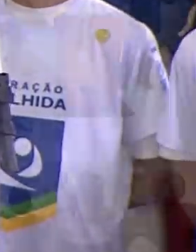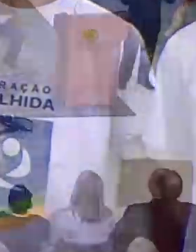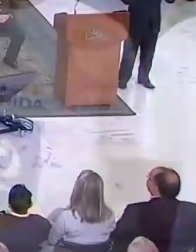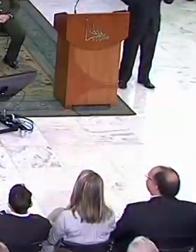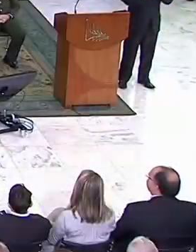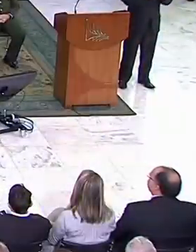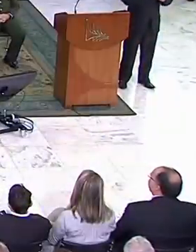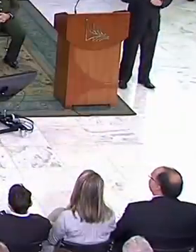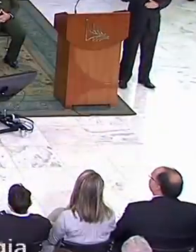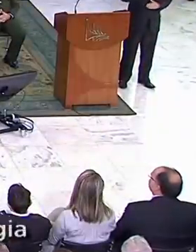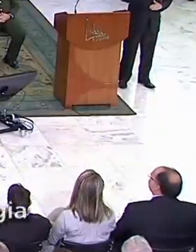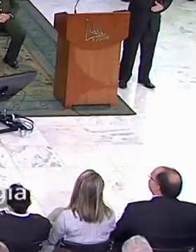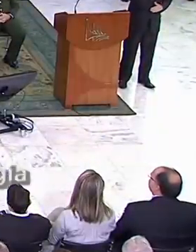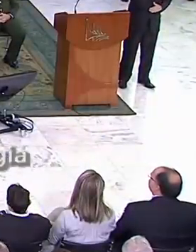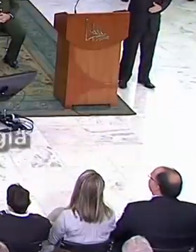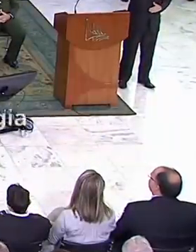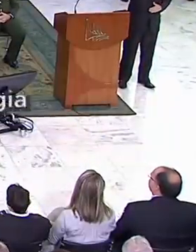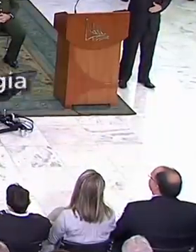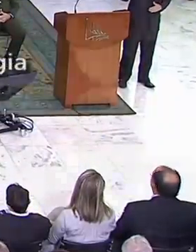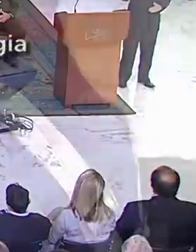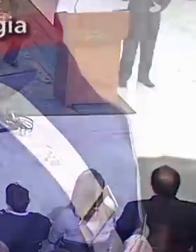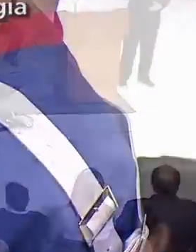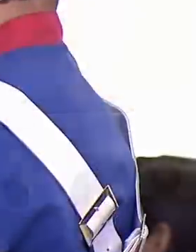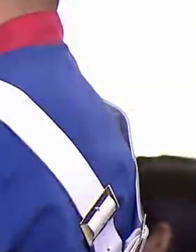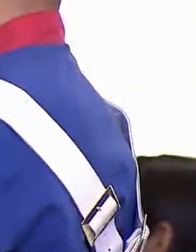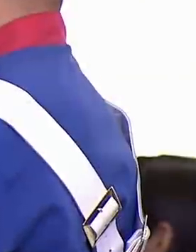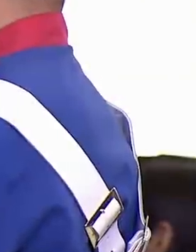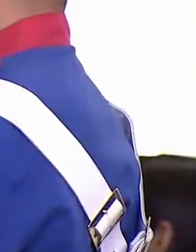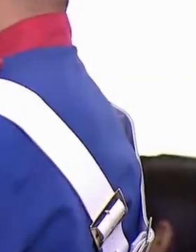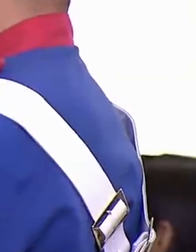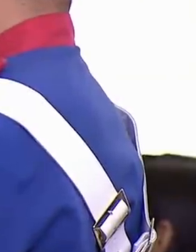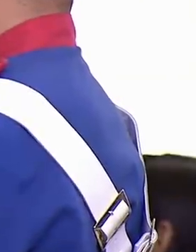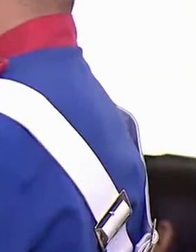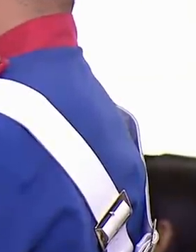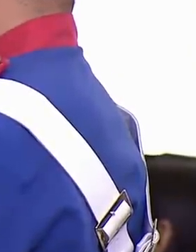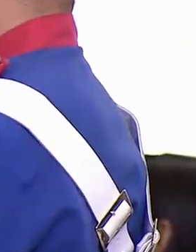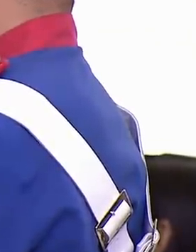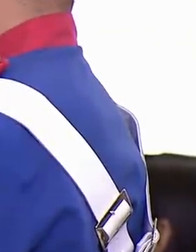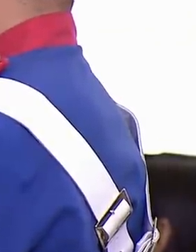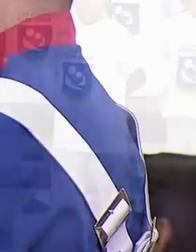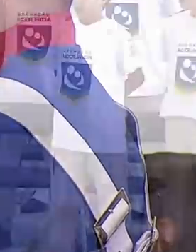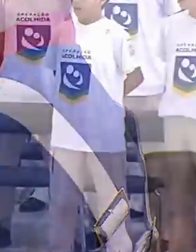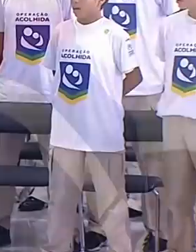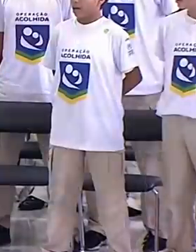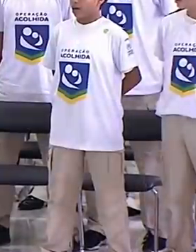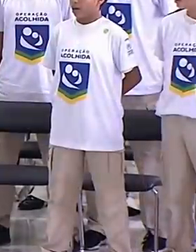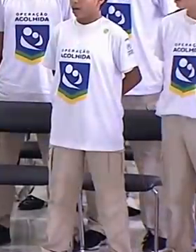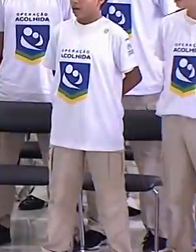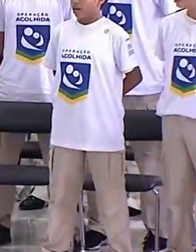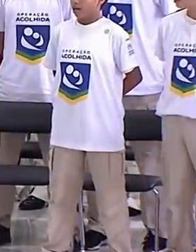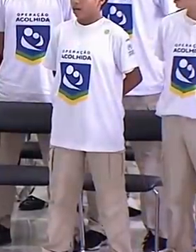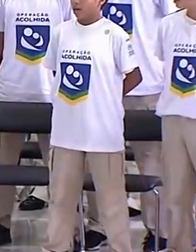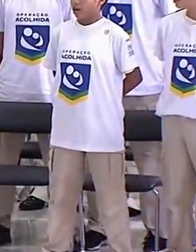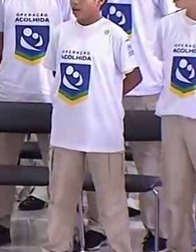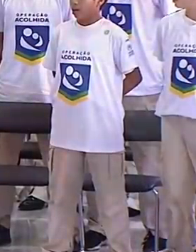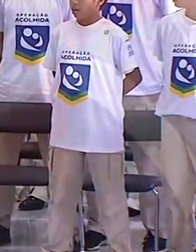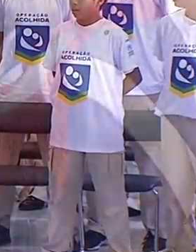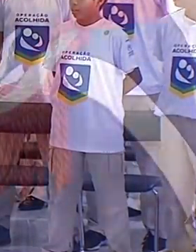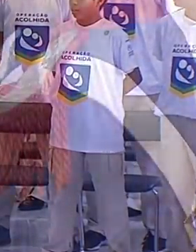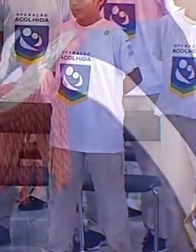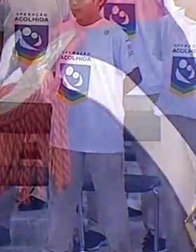mais. Que não há segura, silêncio, não há uma